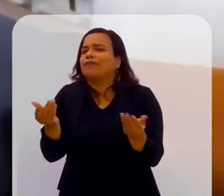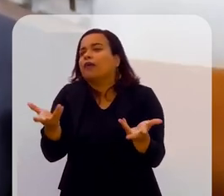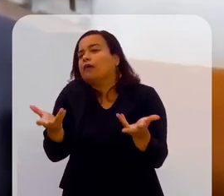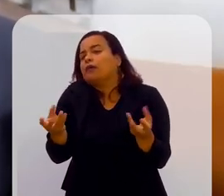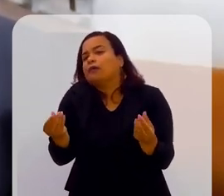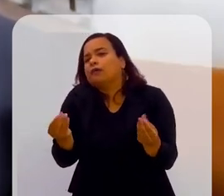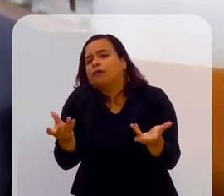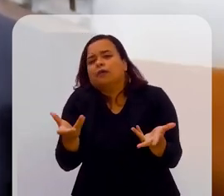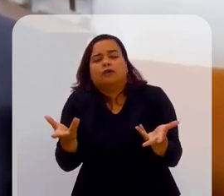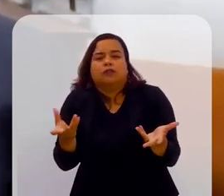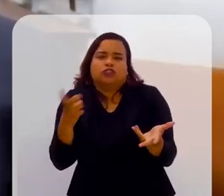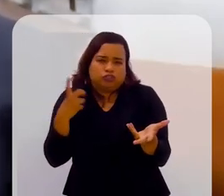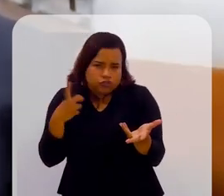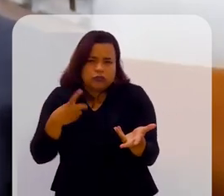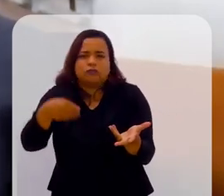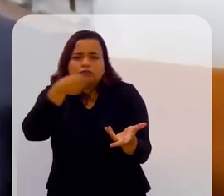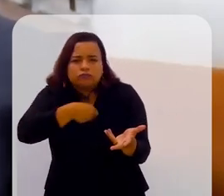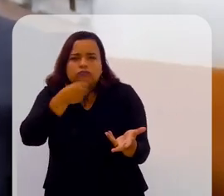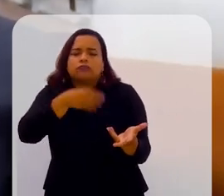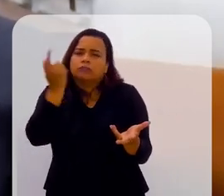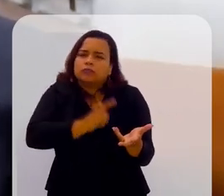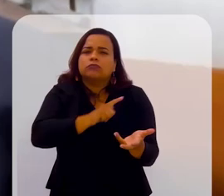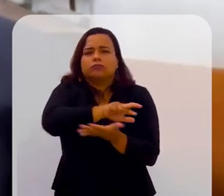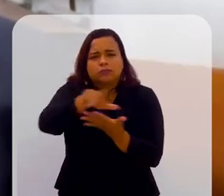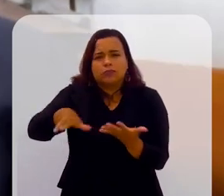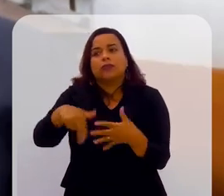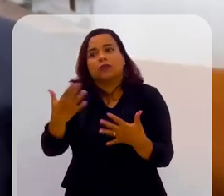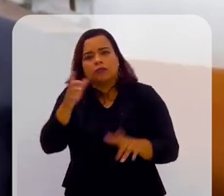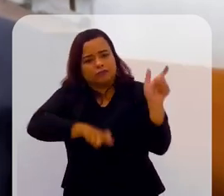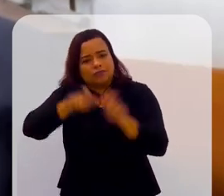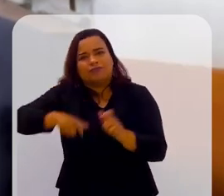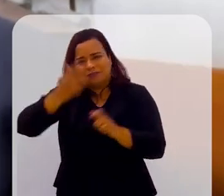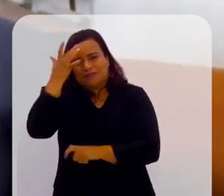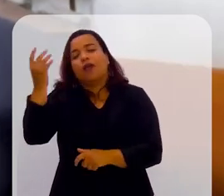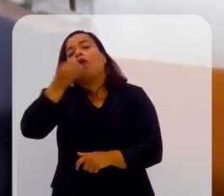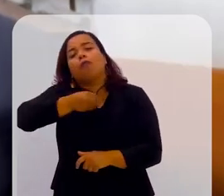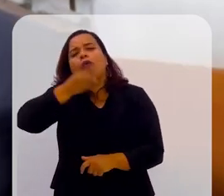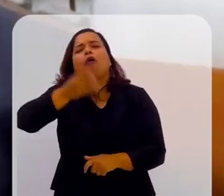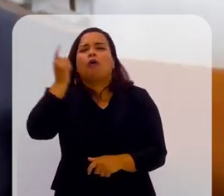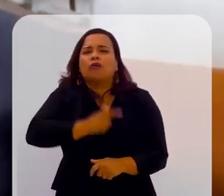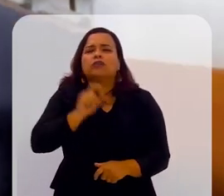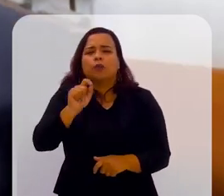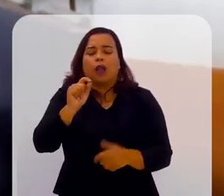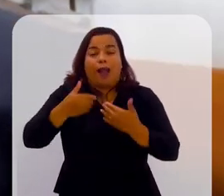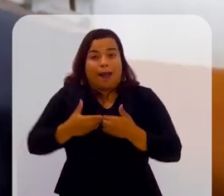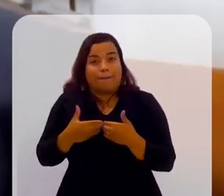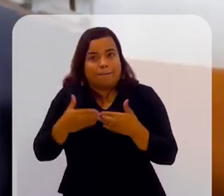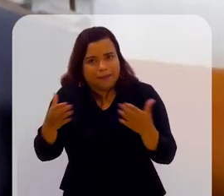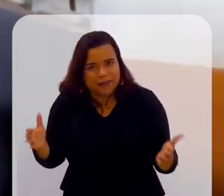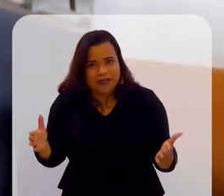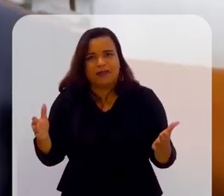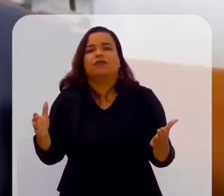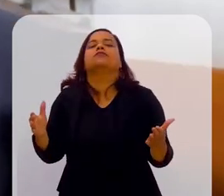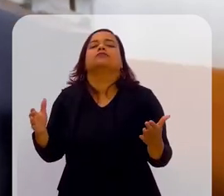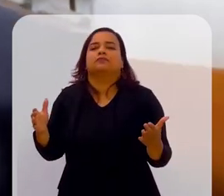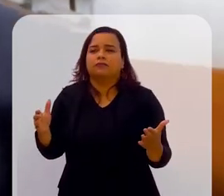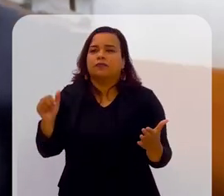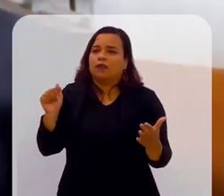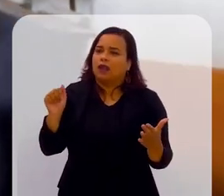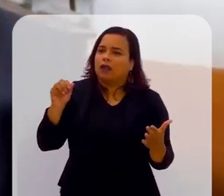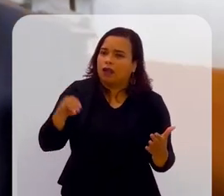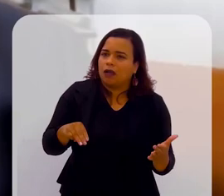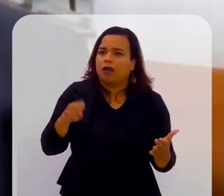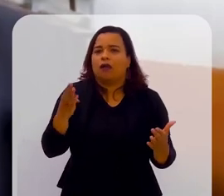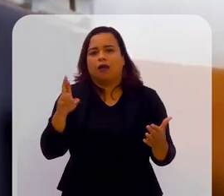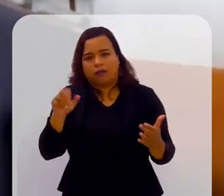Vamos dizer assim, tinham algumas oportunidades. E essas pessoas tiveram oportunidade de abrir a Umbra University